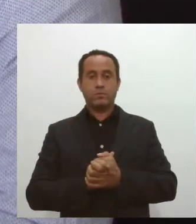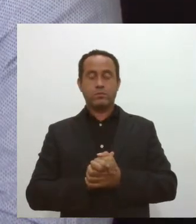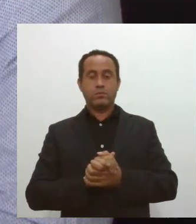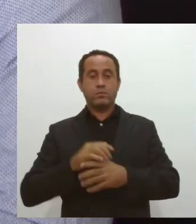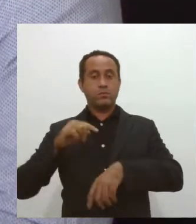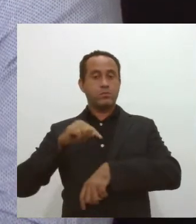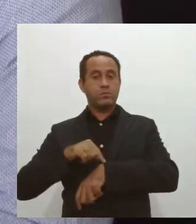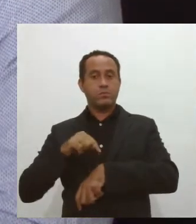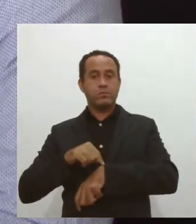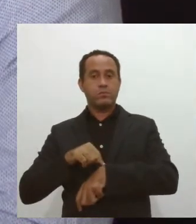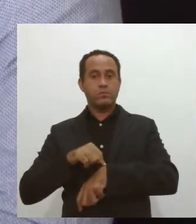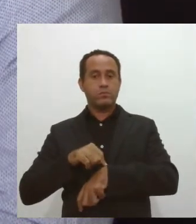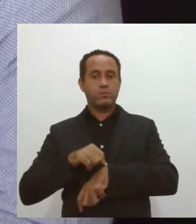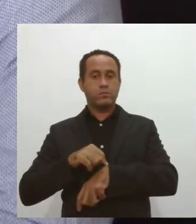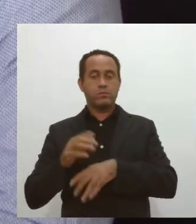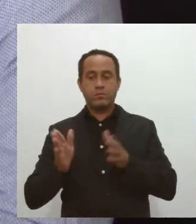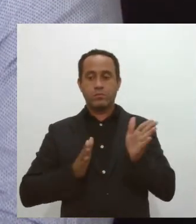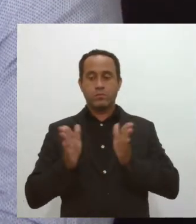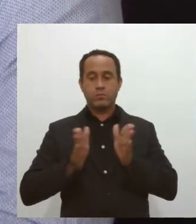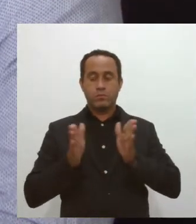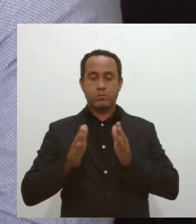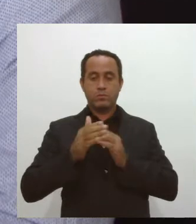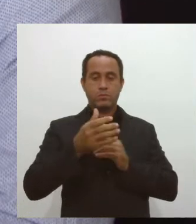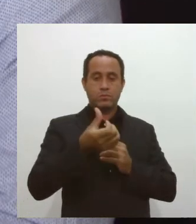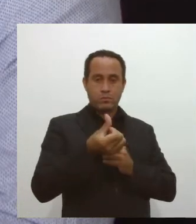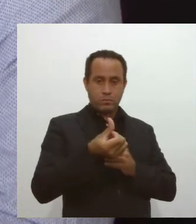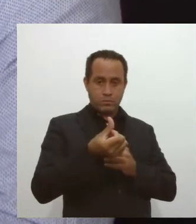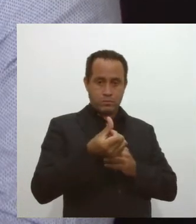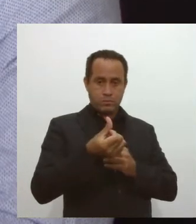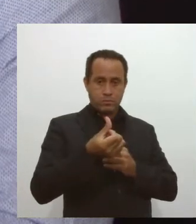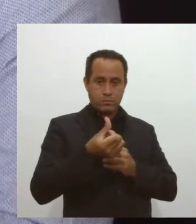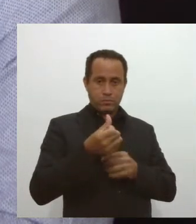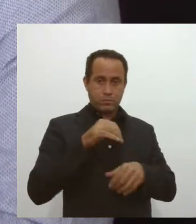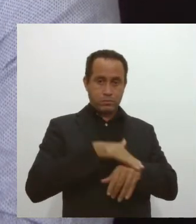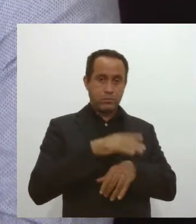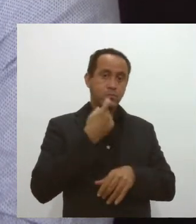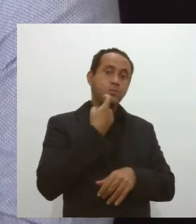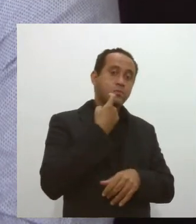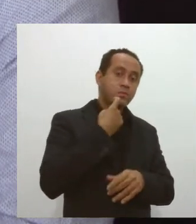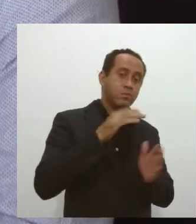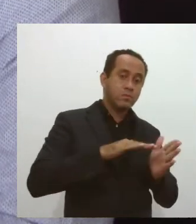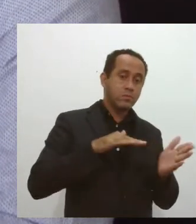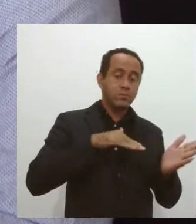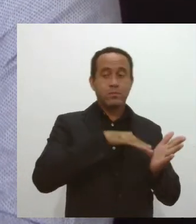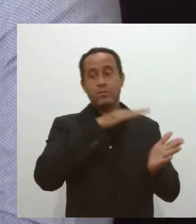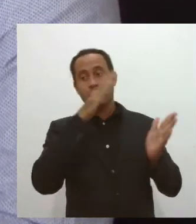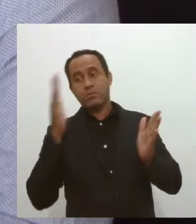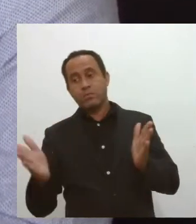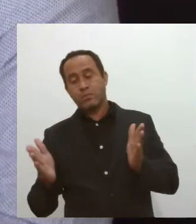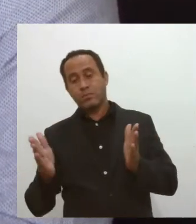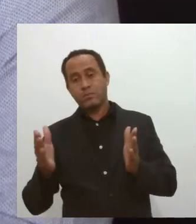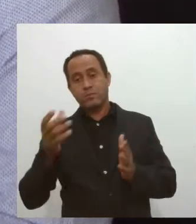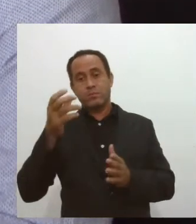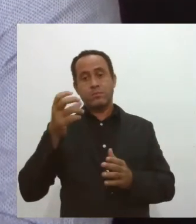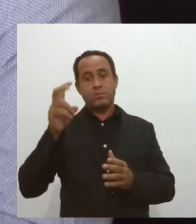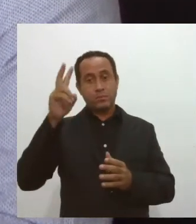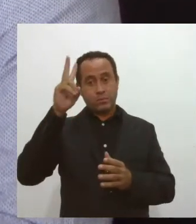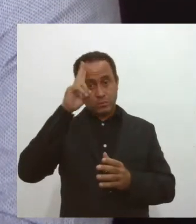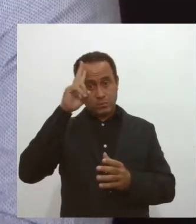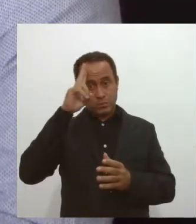o período que compreende às 18 horas da sexta-feira até às 5 horas da segunda.